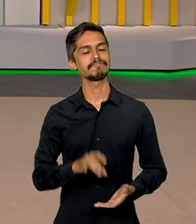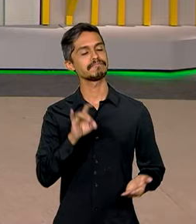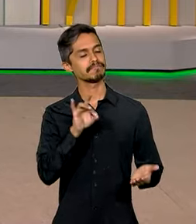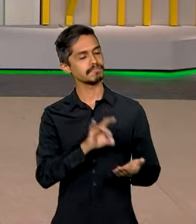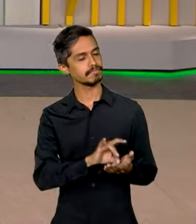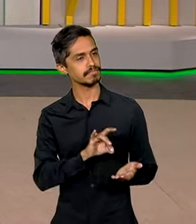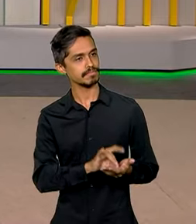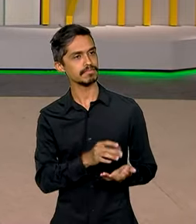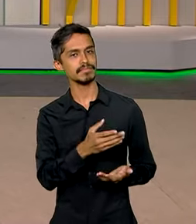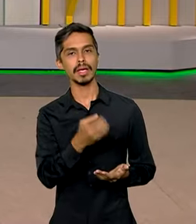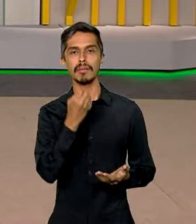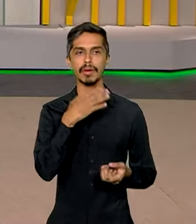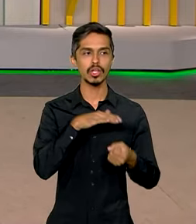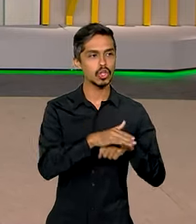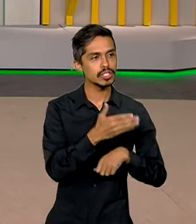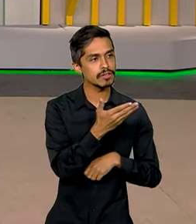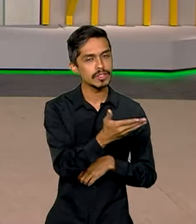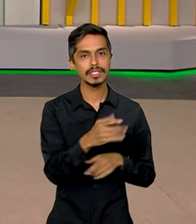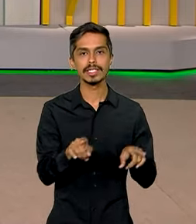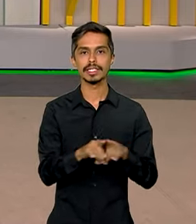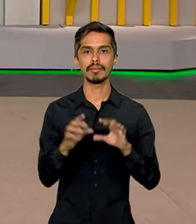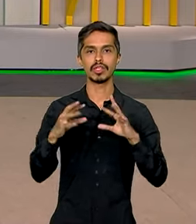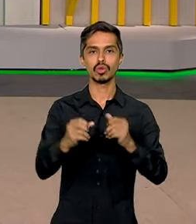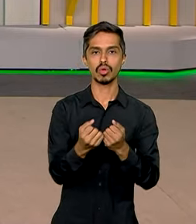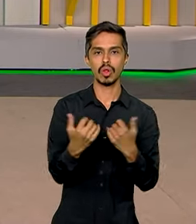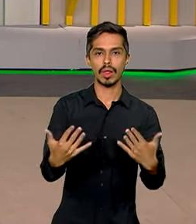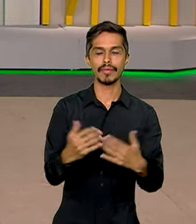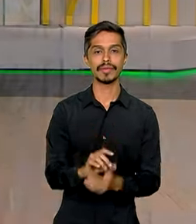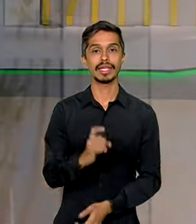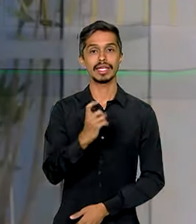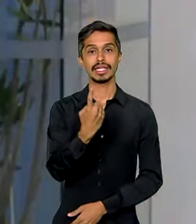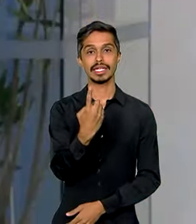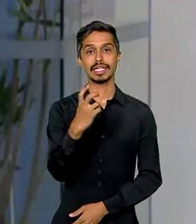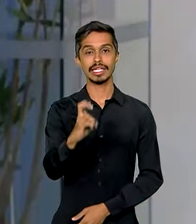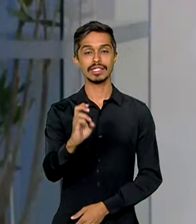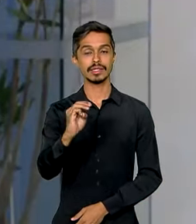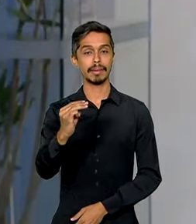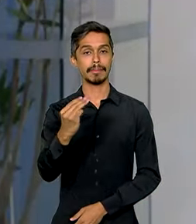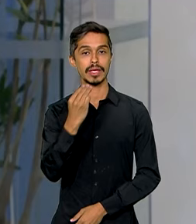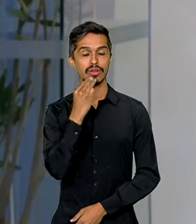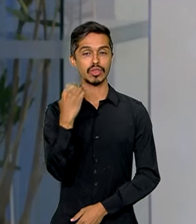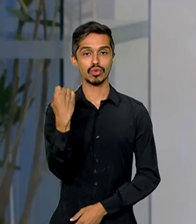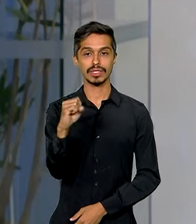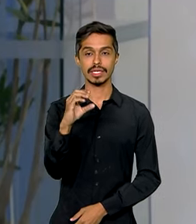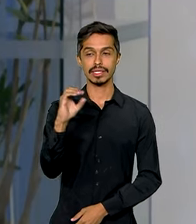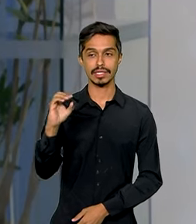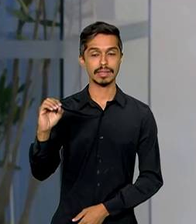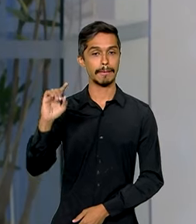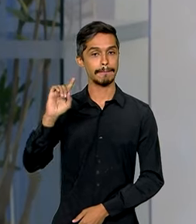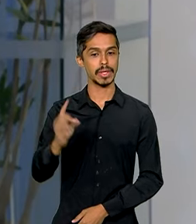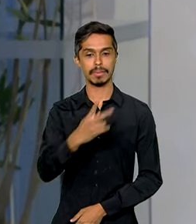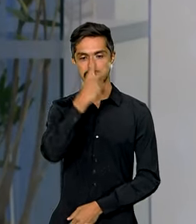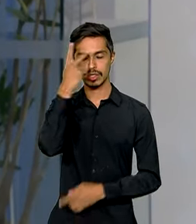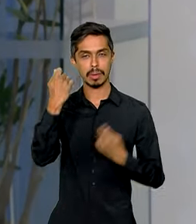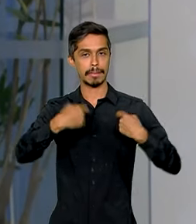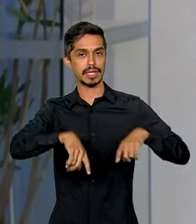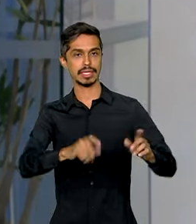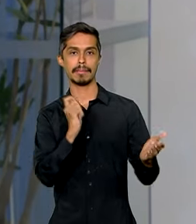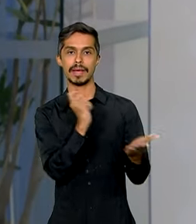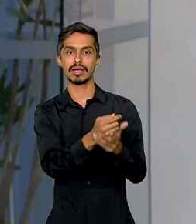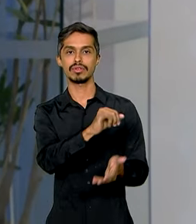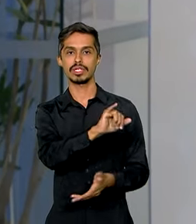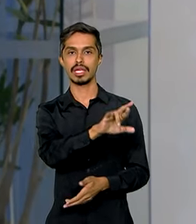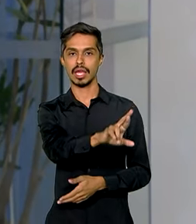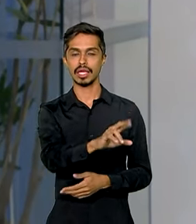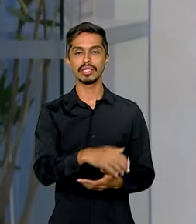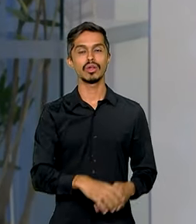Exatamente, Roberto. Boa noite a você, a todo mundo que está com a gente. 15 milhões e 800 mil pessoas vão ficar isentas ou quem recebe